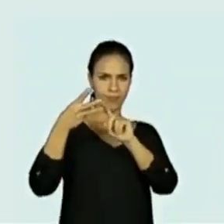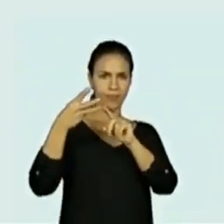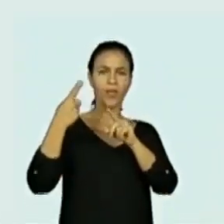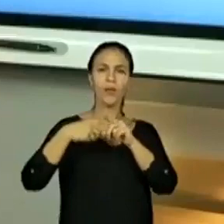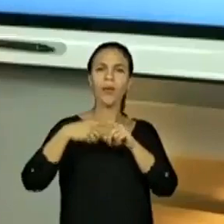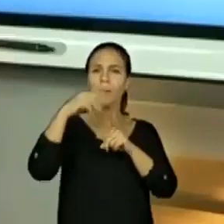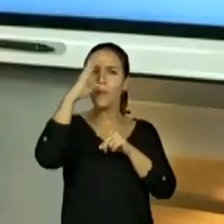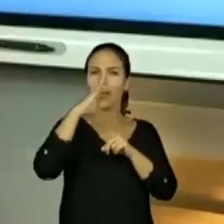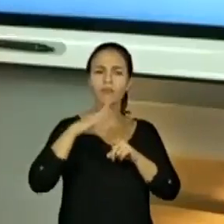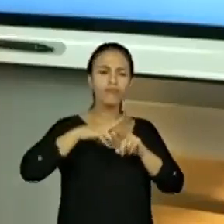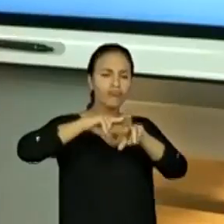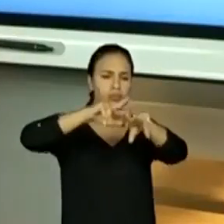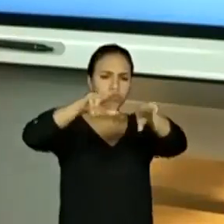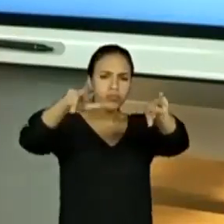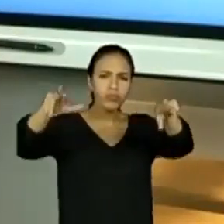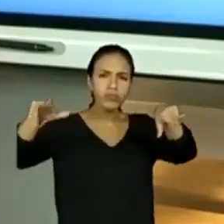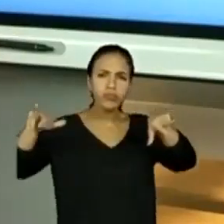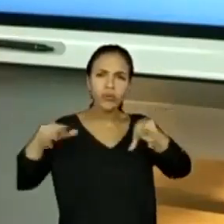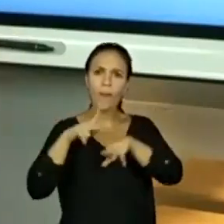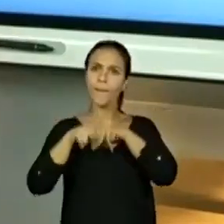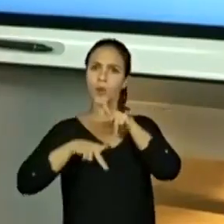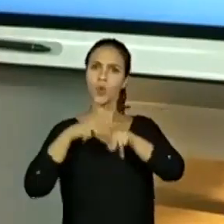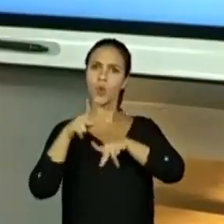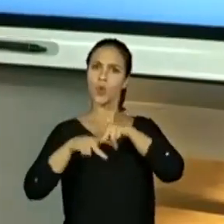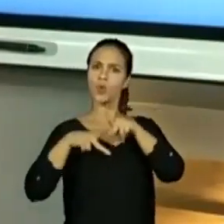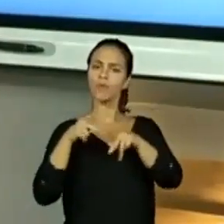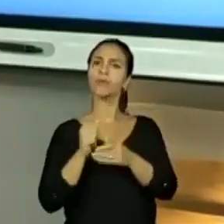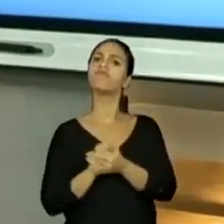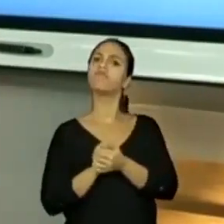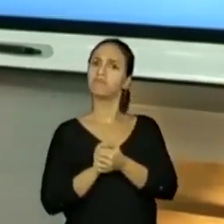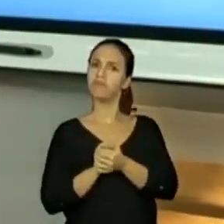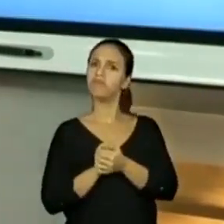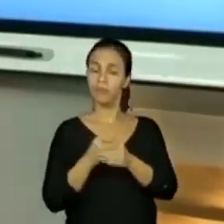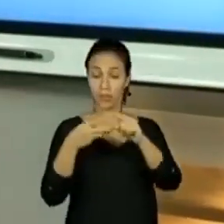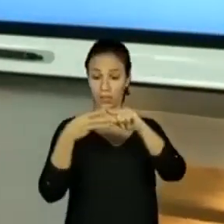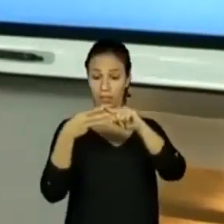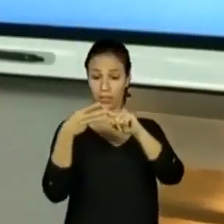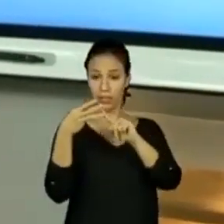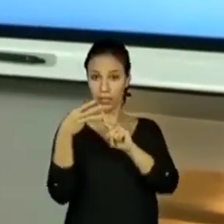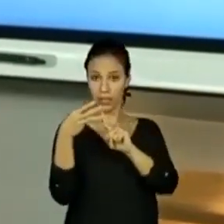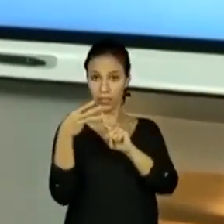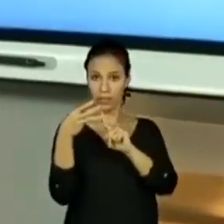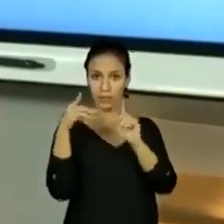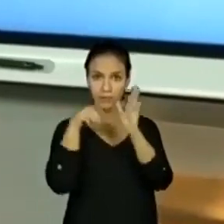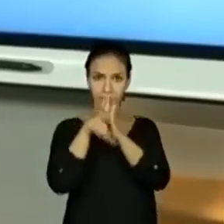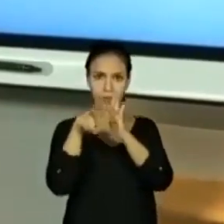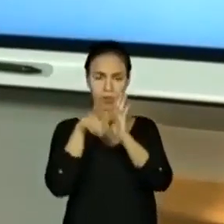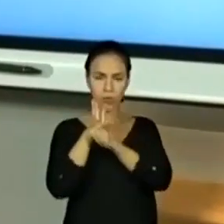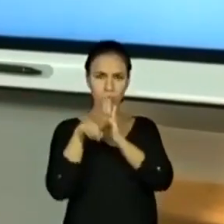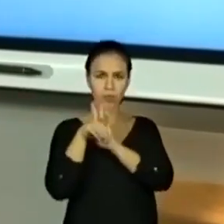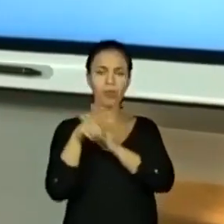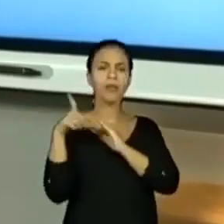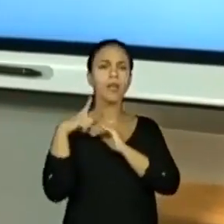uma grande miscigenação? São três perguntas que basicamente respondem as nossas reflexões.